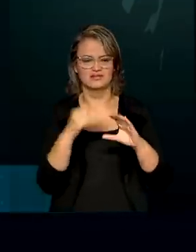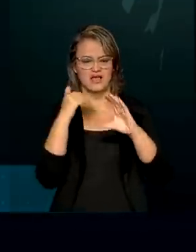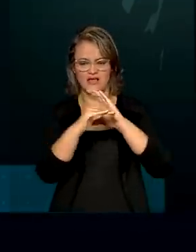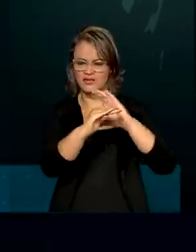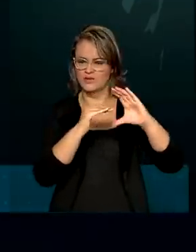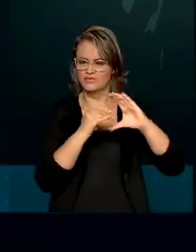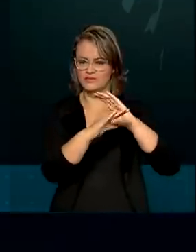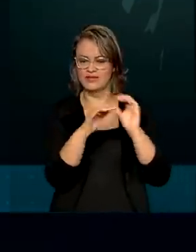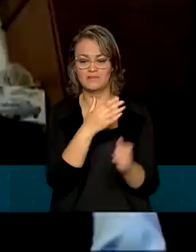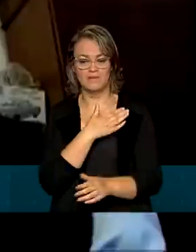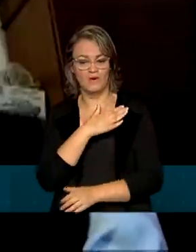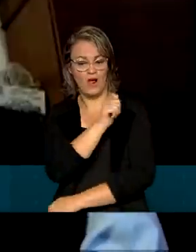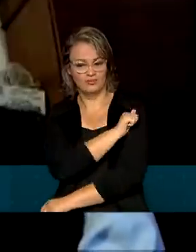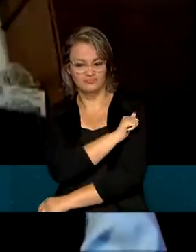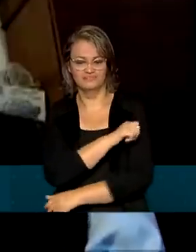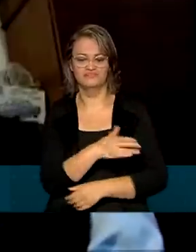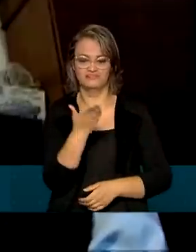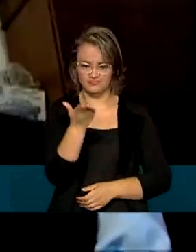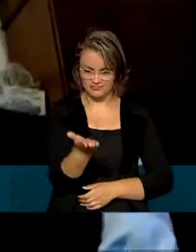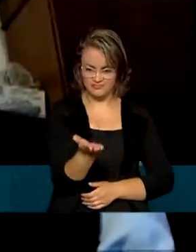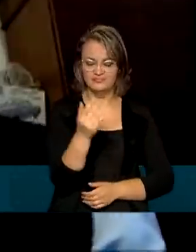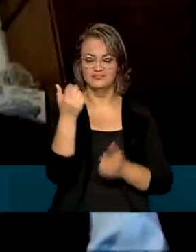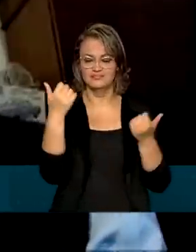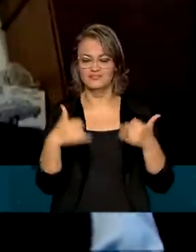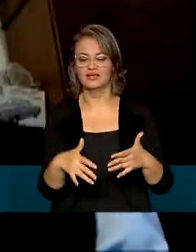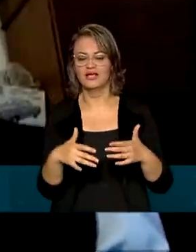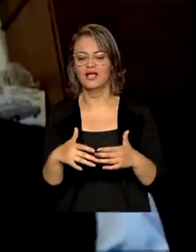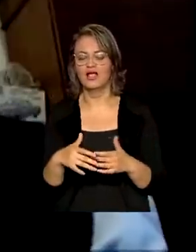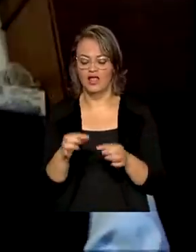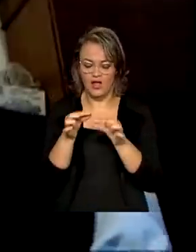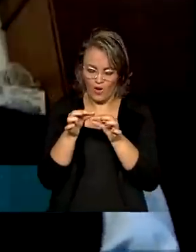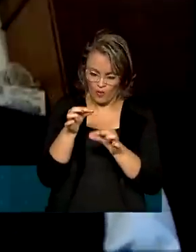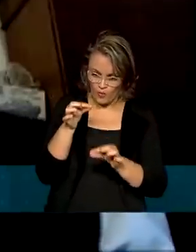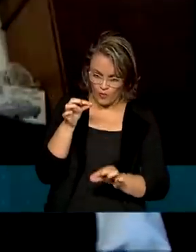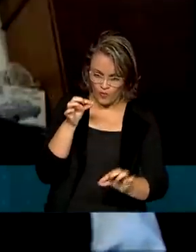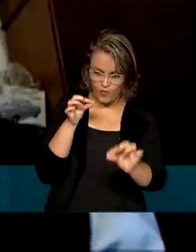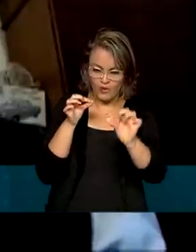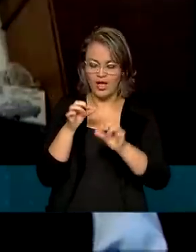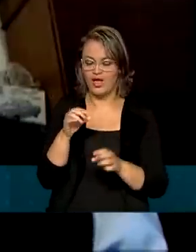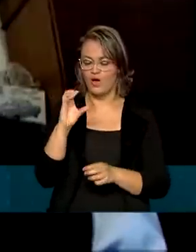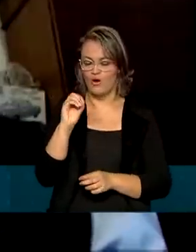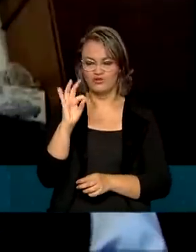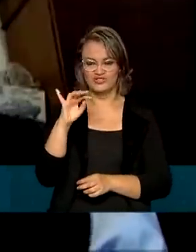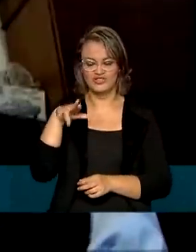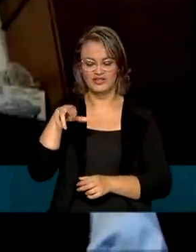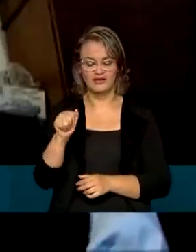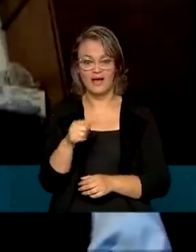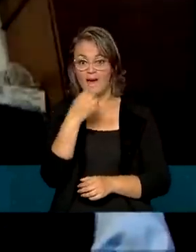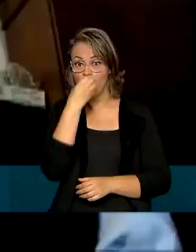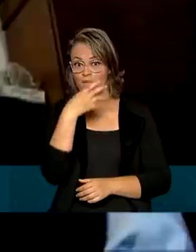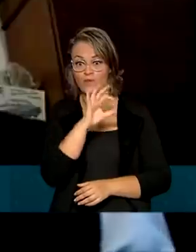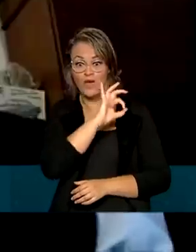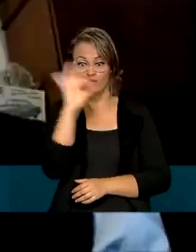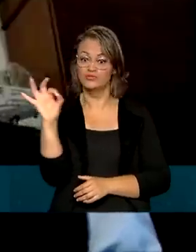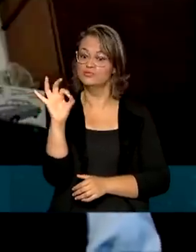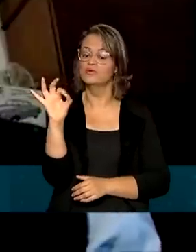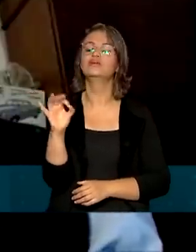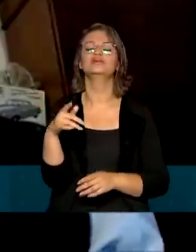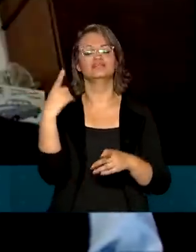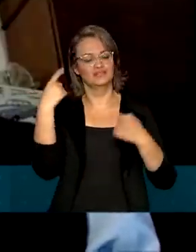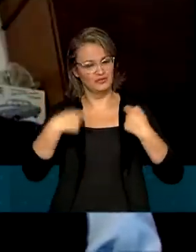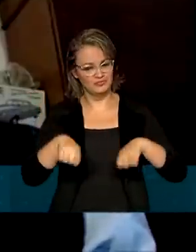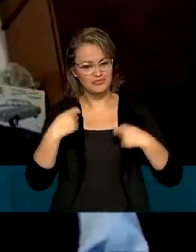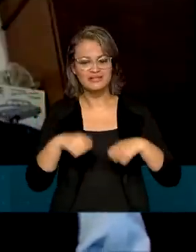arquivos para os alunos. A banda e o custo da fibra óptica são insuperáveis e, portanto, nós precisamos dela